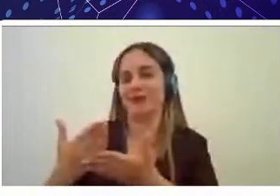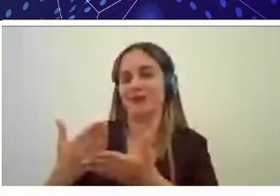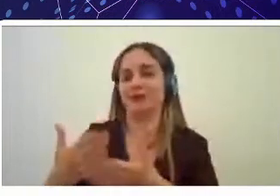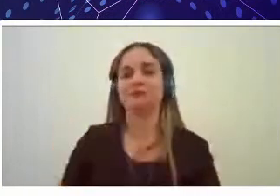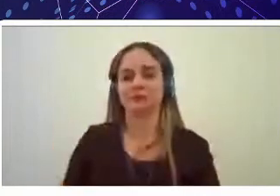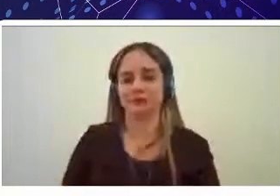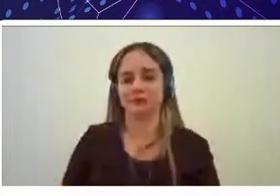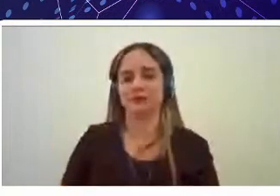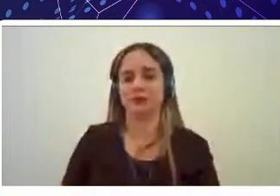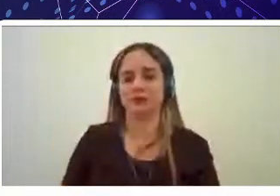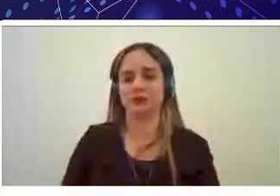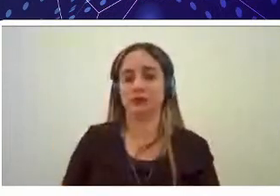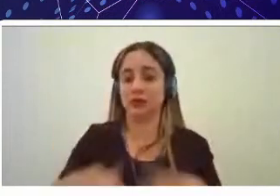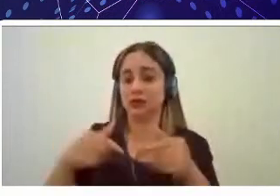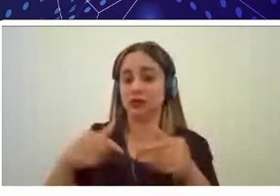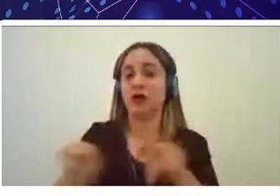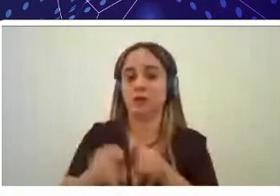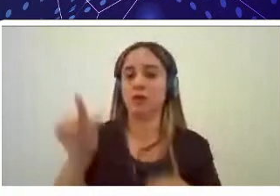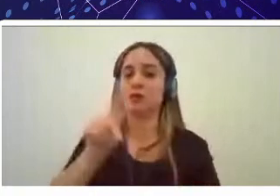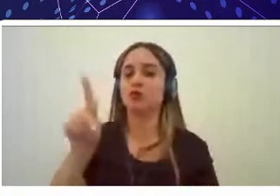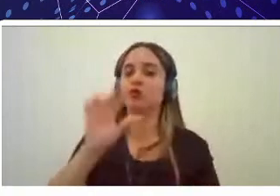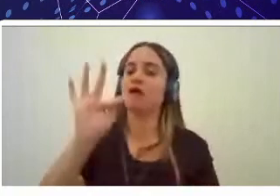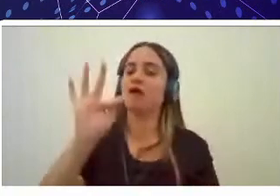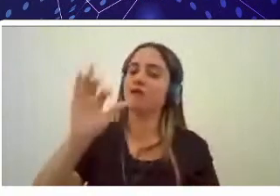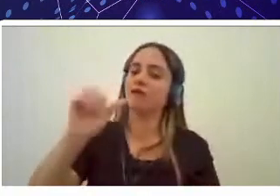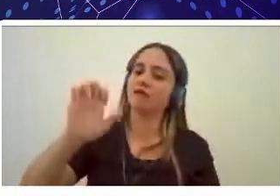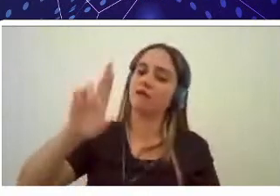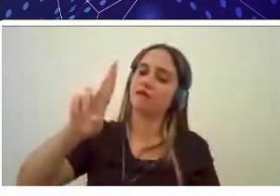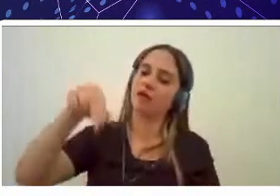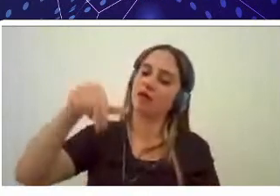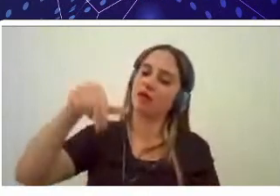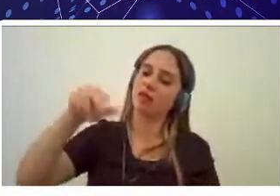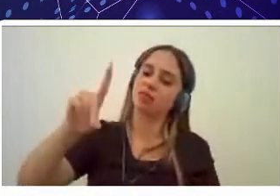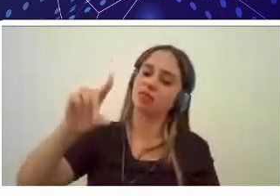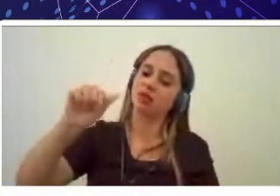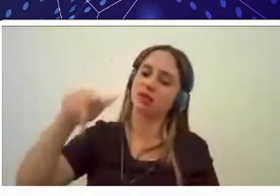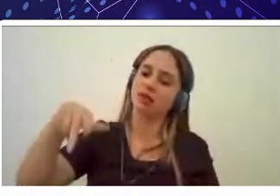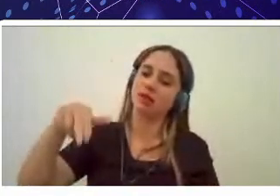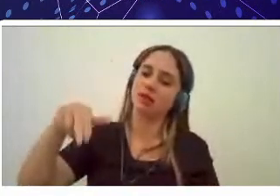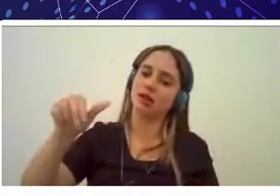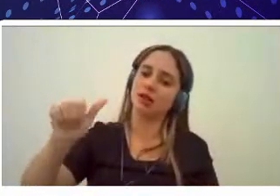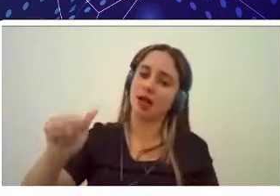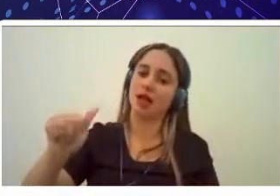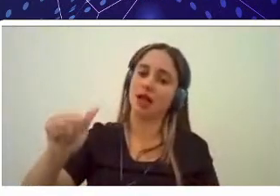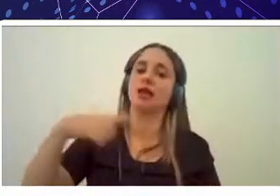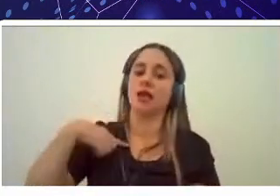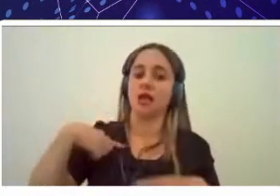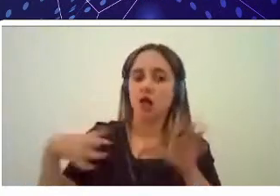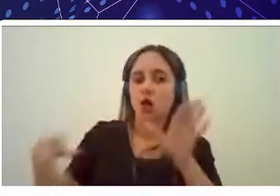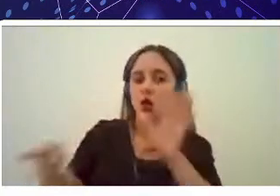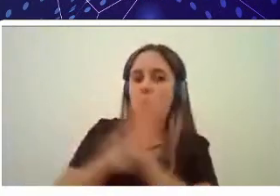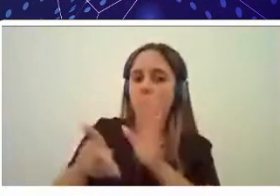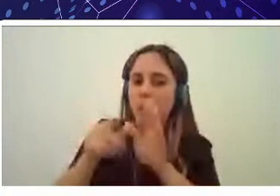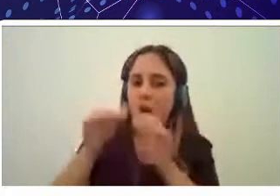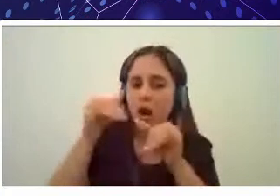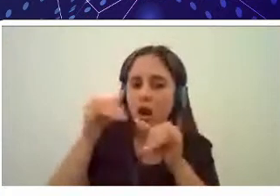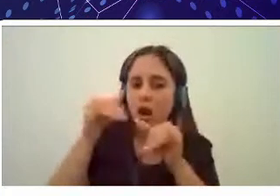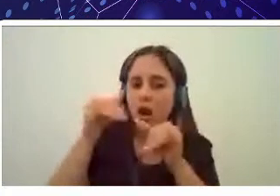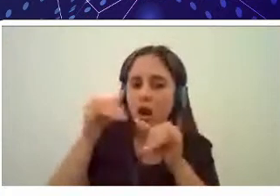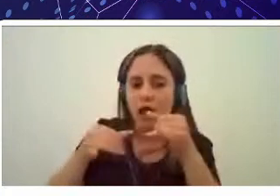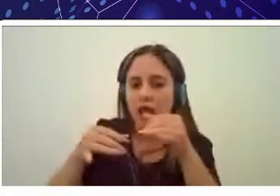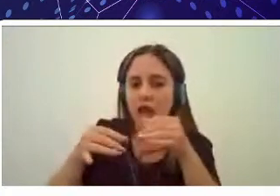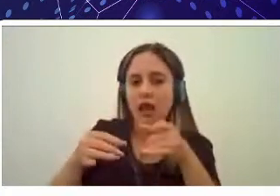Fernanda que trabalha em análises mais ligadas à parte química ela é química então ela vem